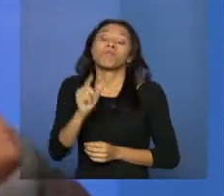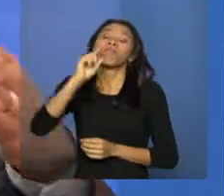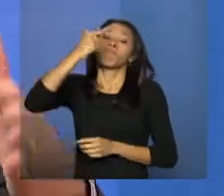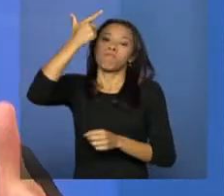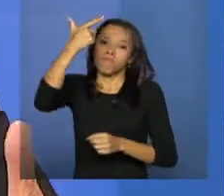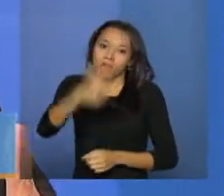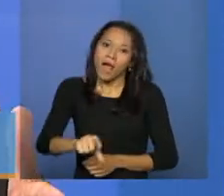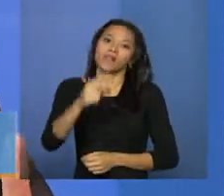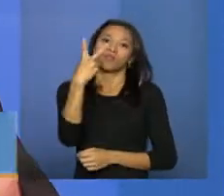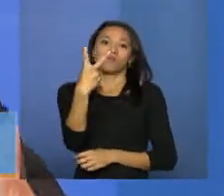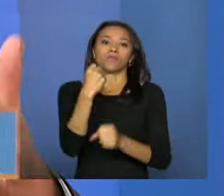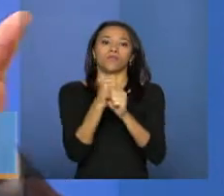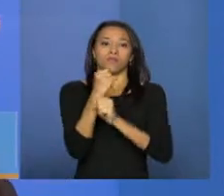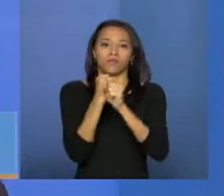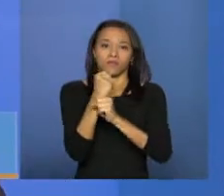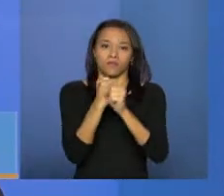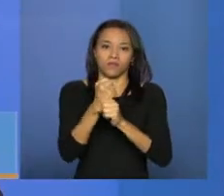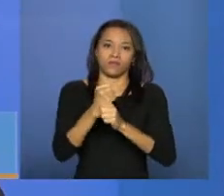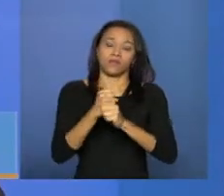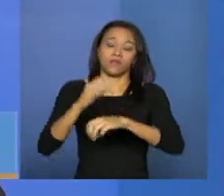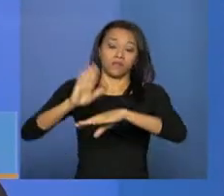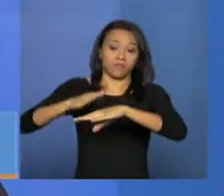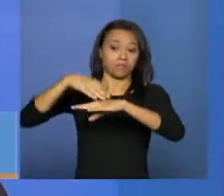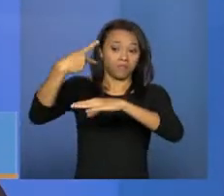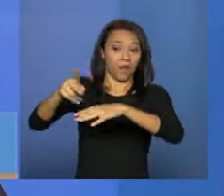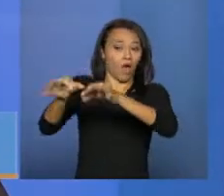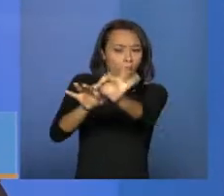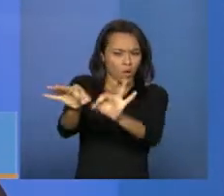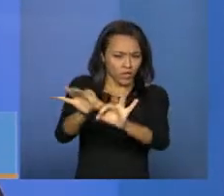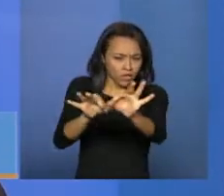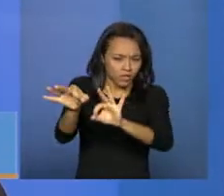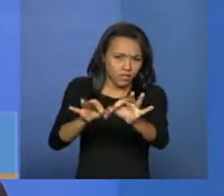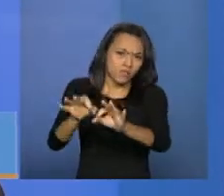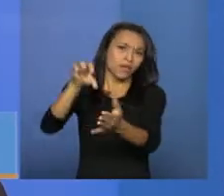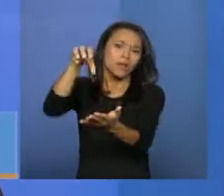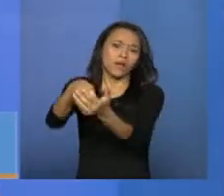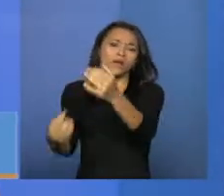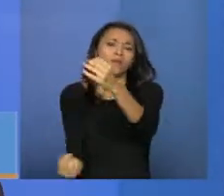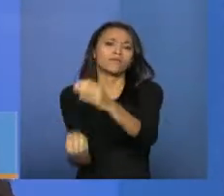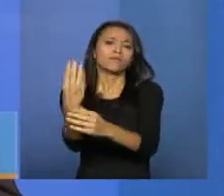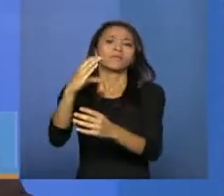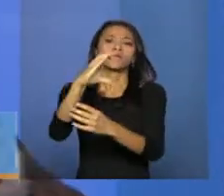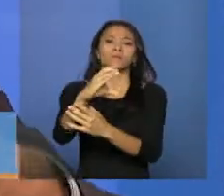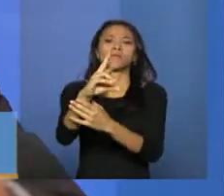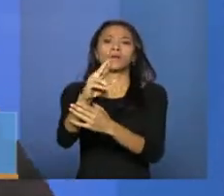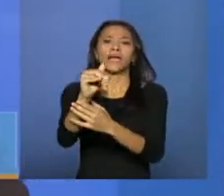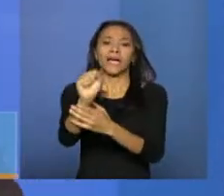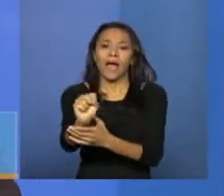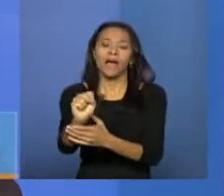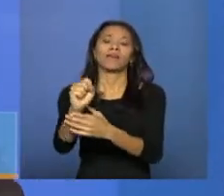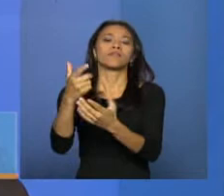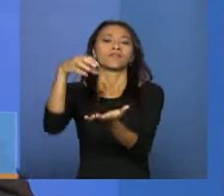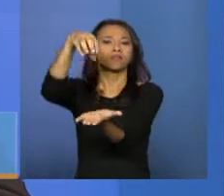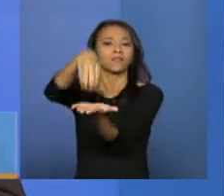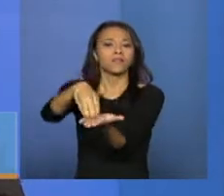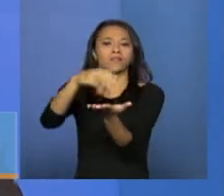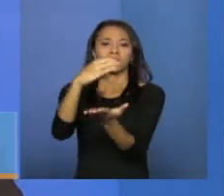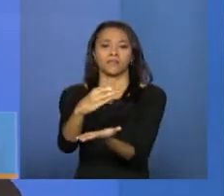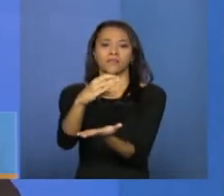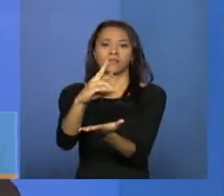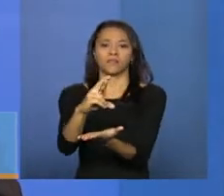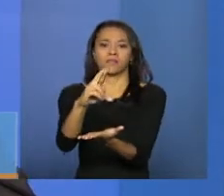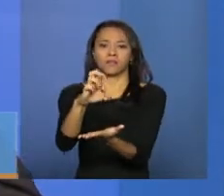município tem até dois anos para ter o serviço estruturado, o CRAS, o CRES, os serviços da alta complexidade